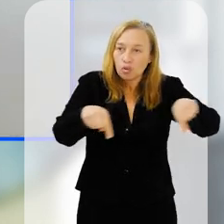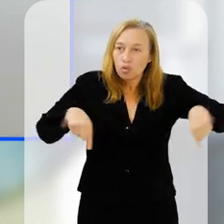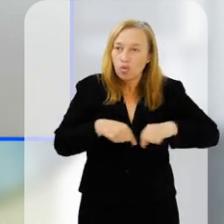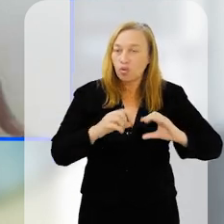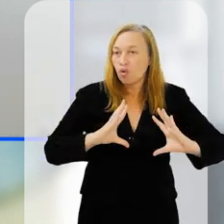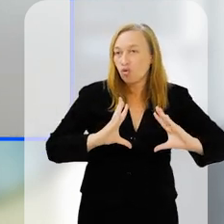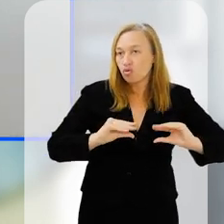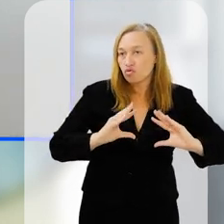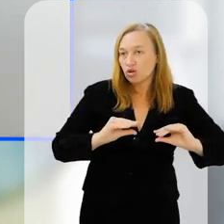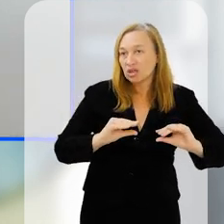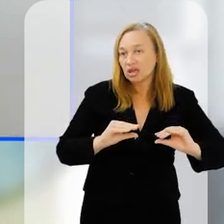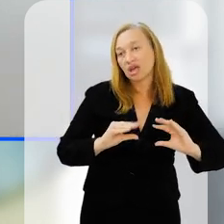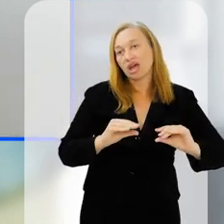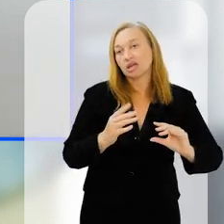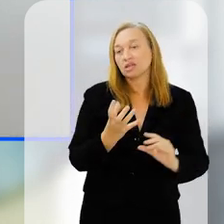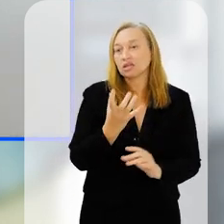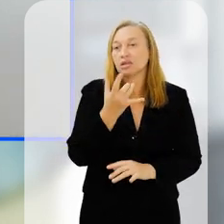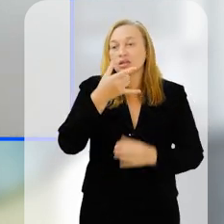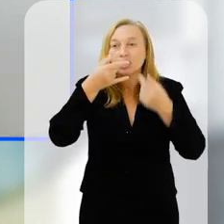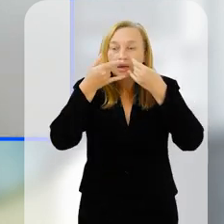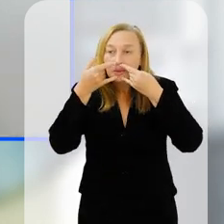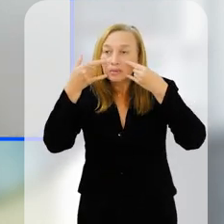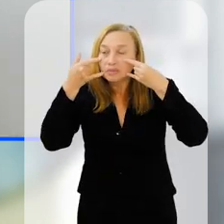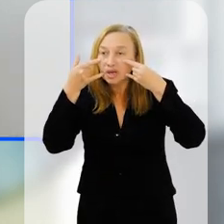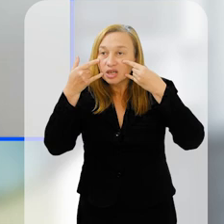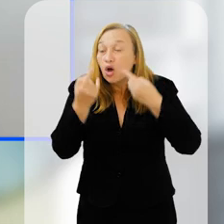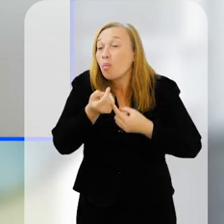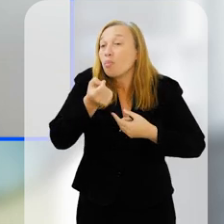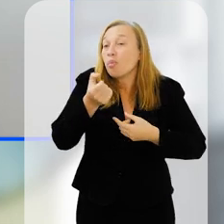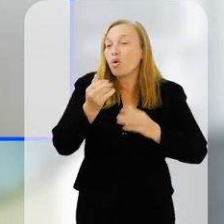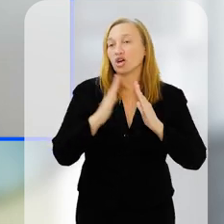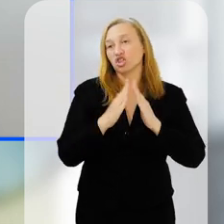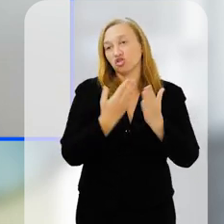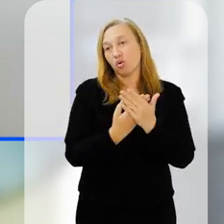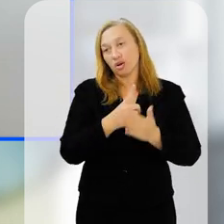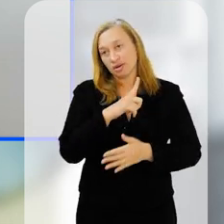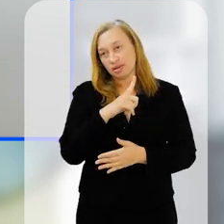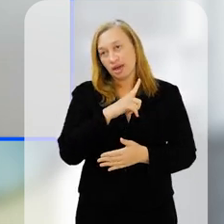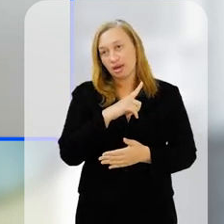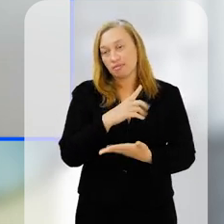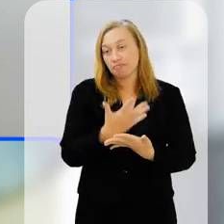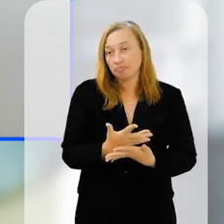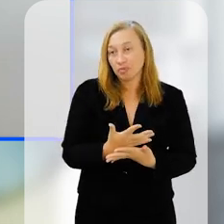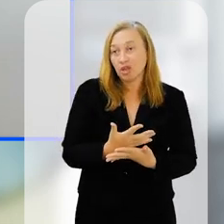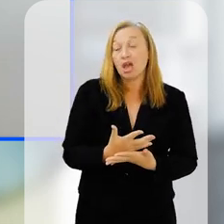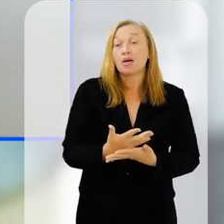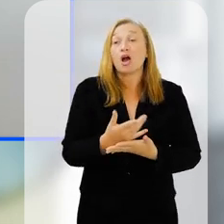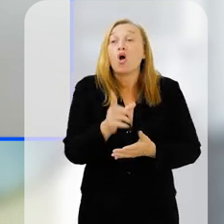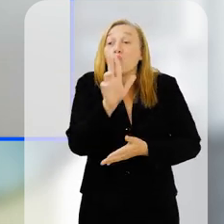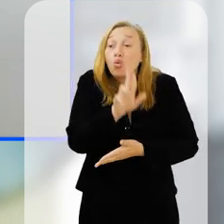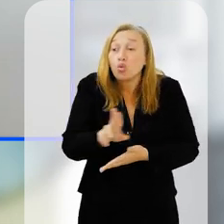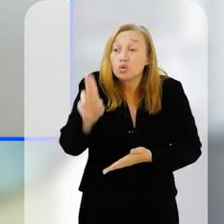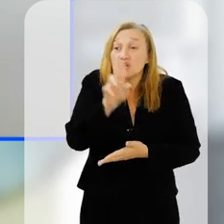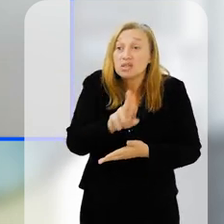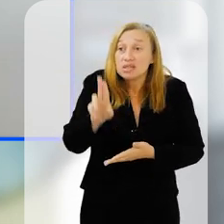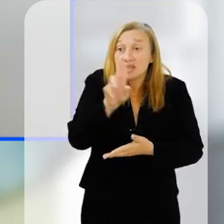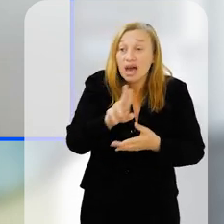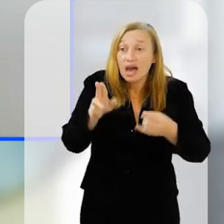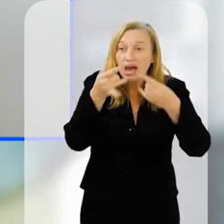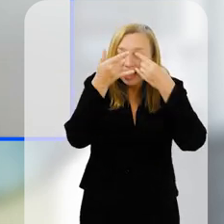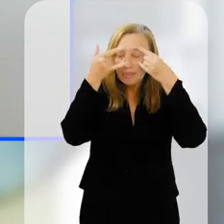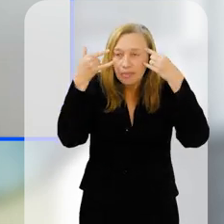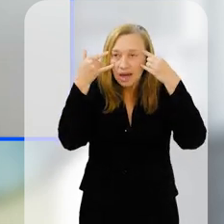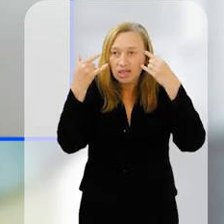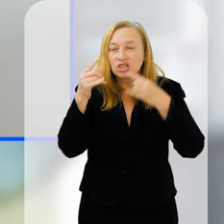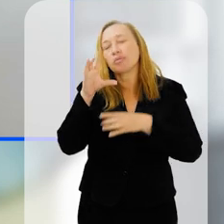colchonetes, não são todas as escolas que já têm, as máscaras, porque elas vão ser usadas tanto no momento de sono, quanto para a gente fazer os